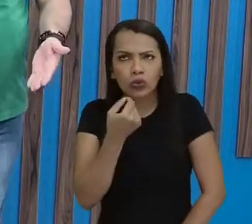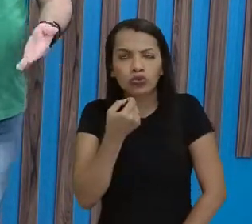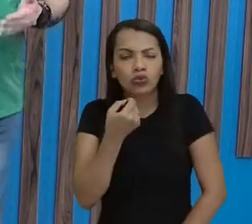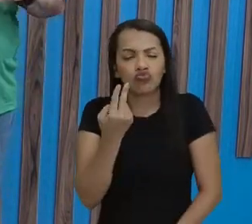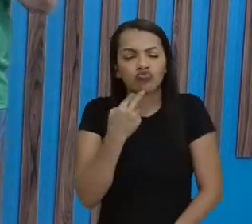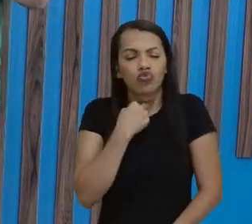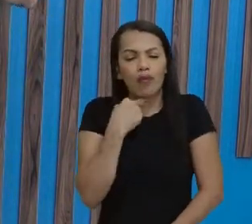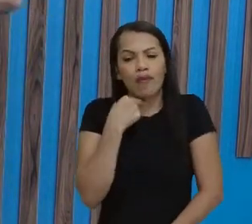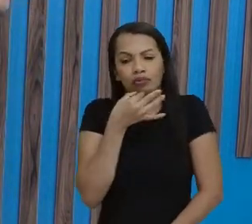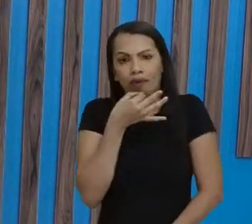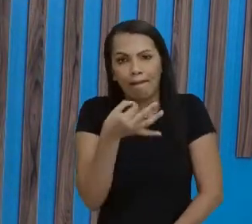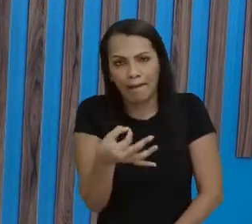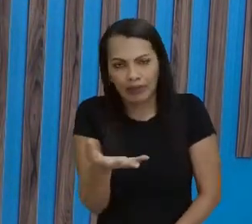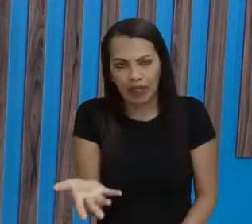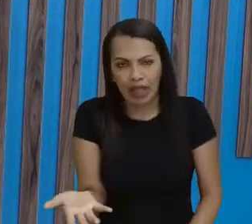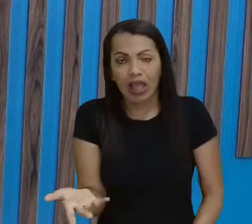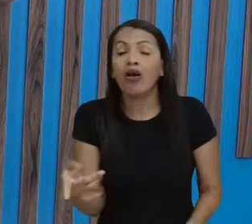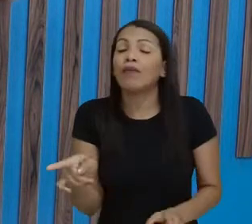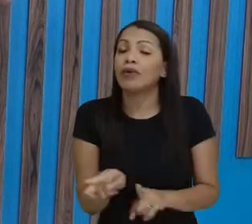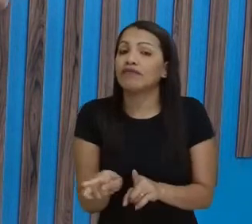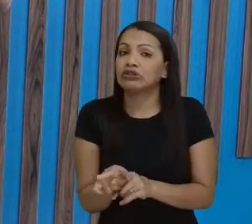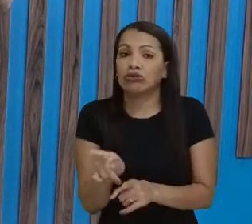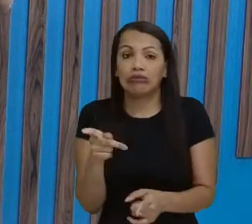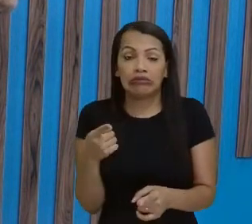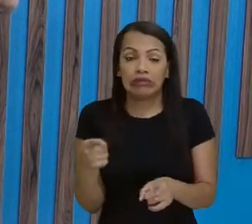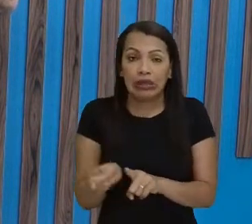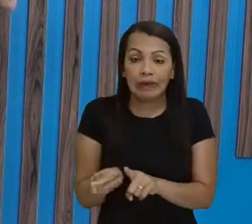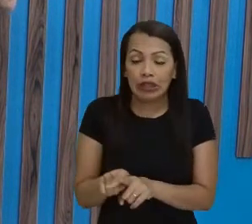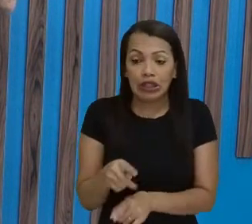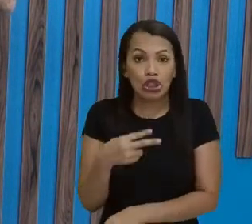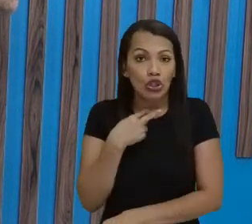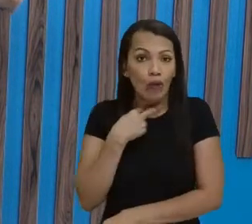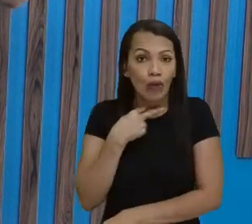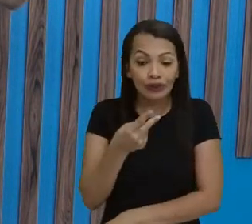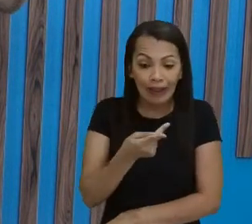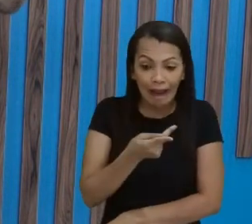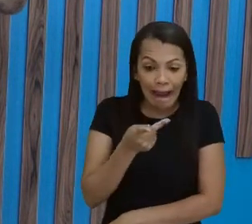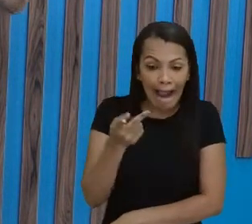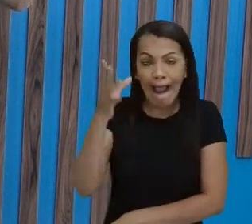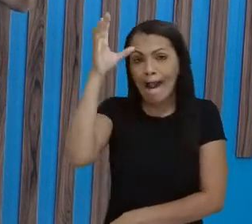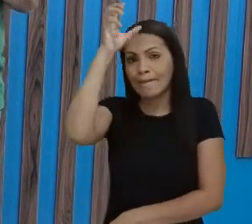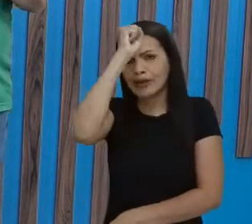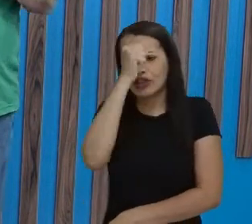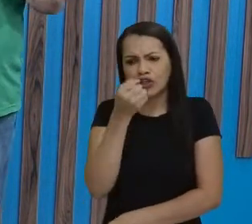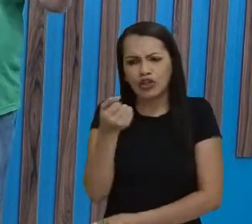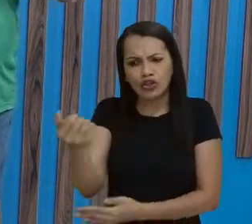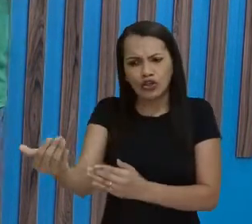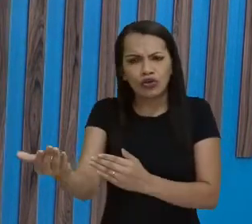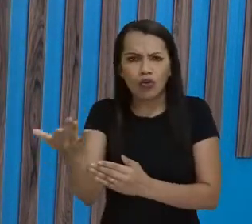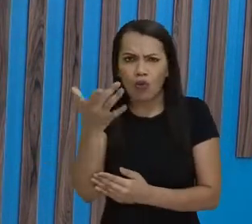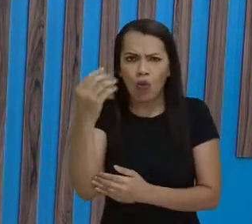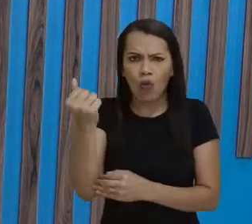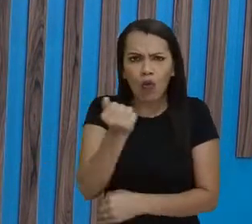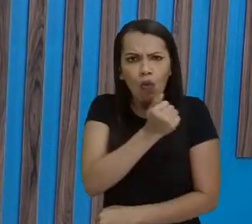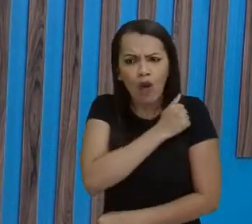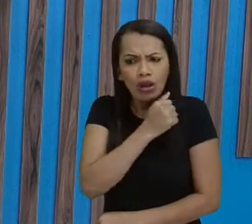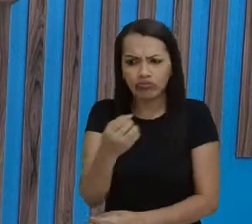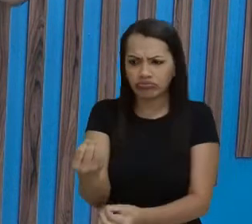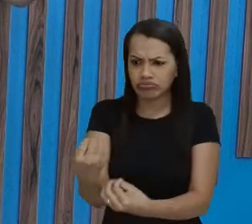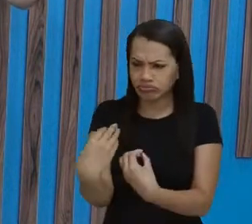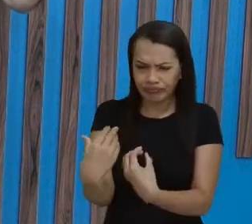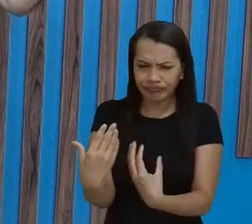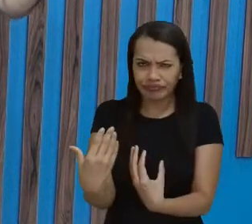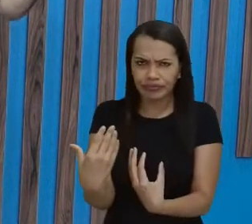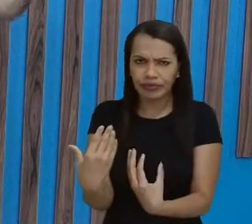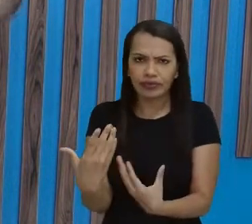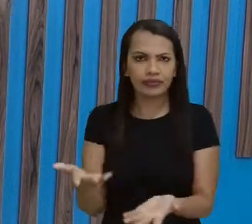alunas, e, nesse sentido, né, engessa ali o ato educativo, transformando o ato educativo em um ato